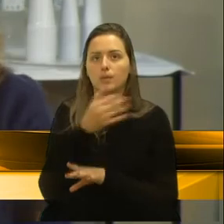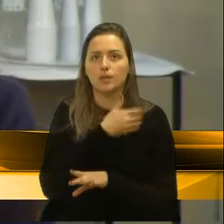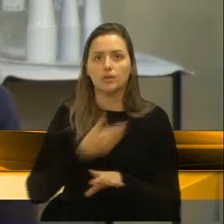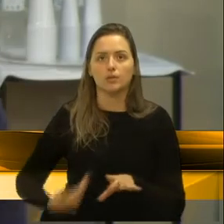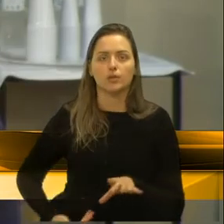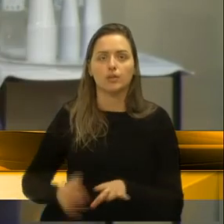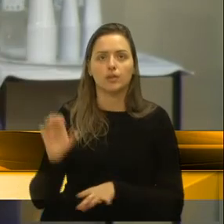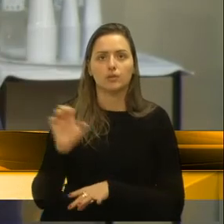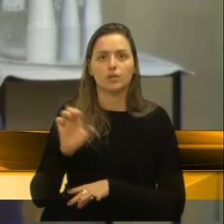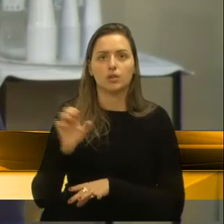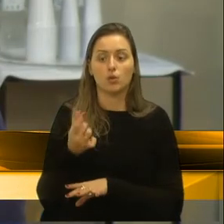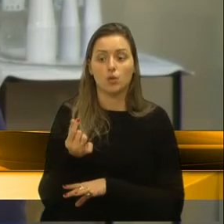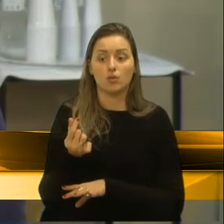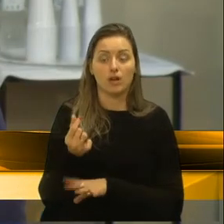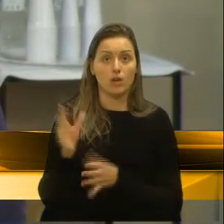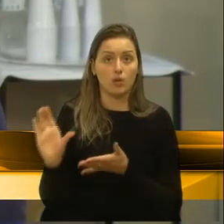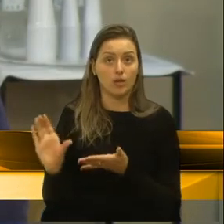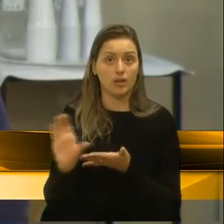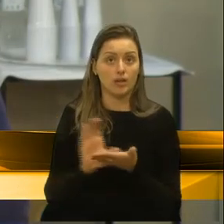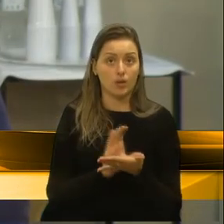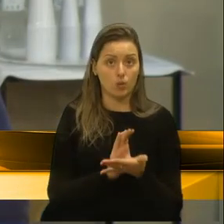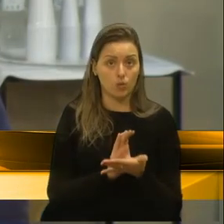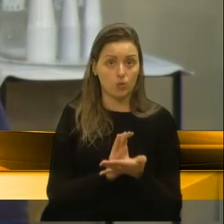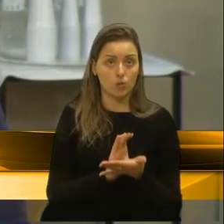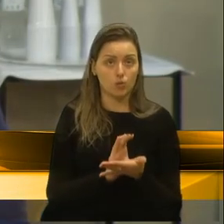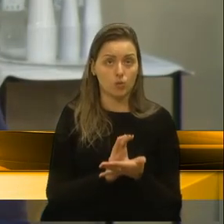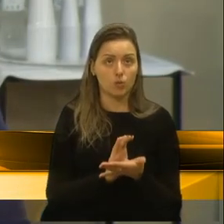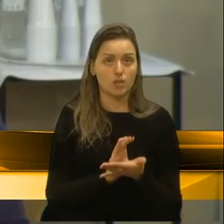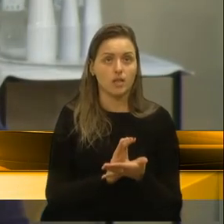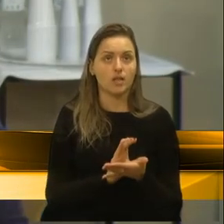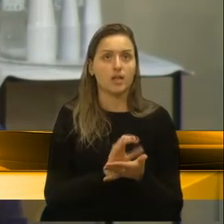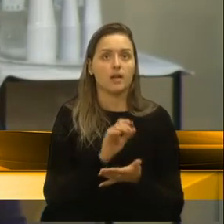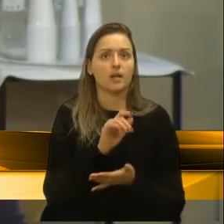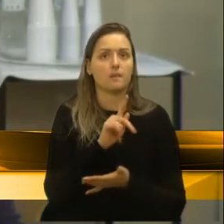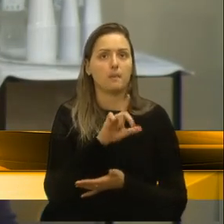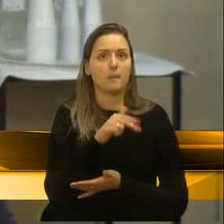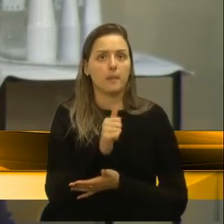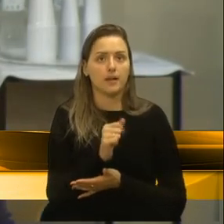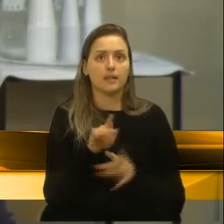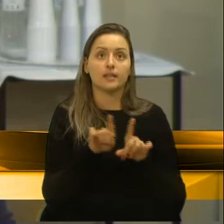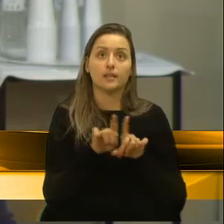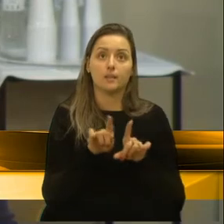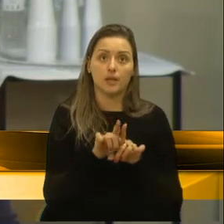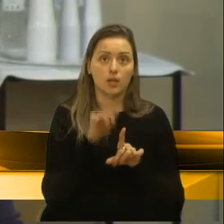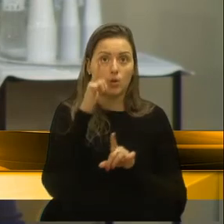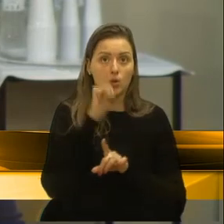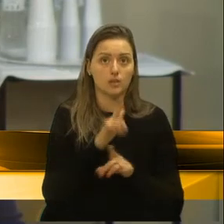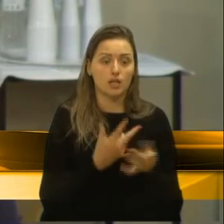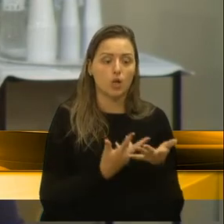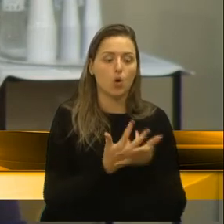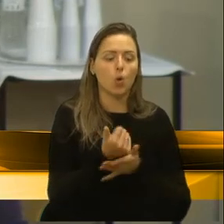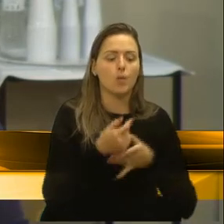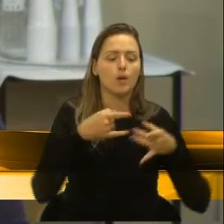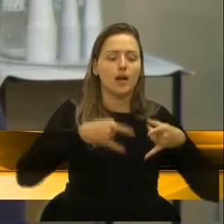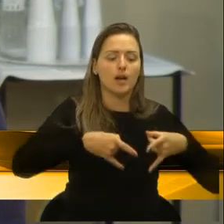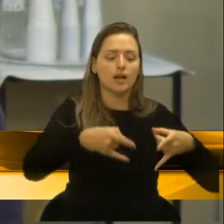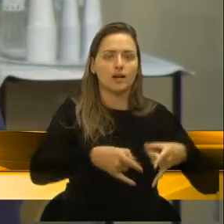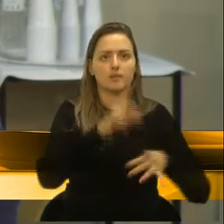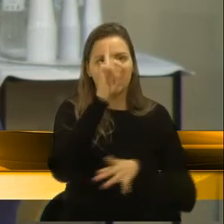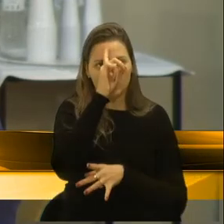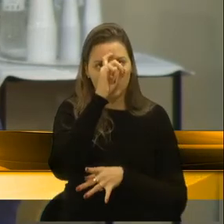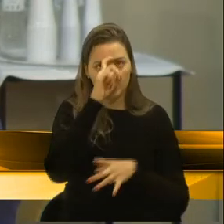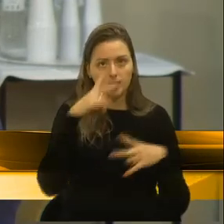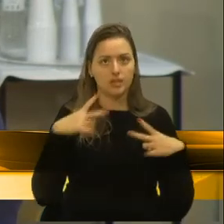de que esse valor vindo da gestão plena possa até mesmo, quando possível, comprar leitos de hospitais